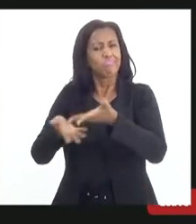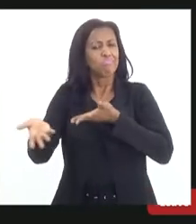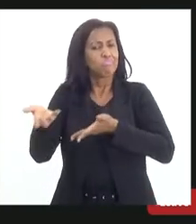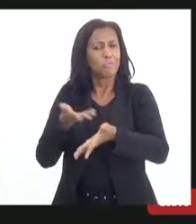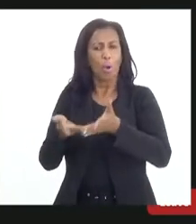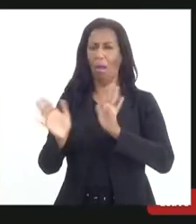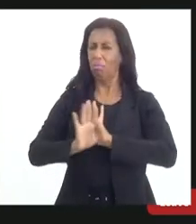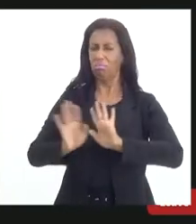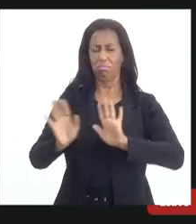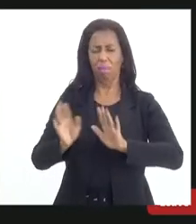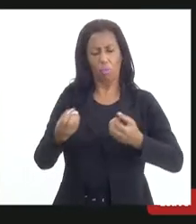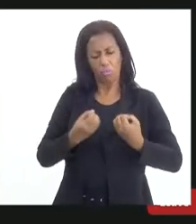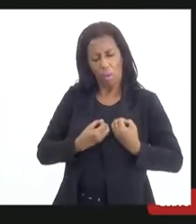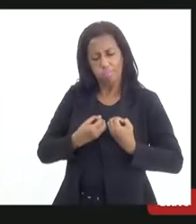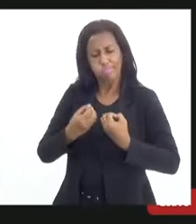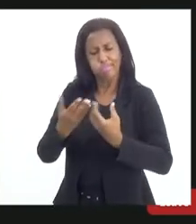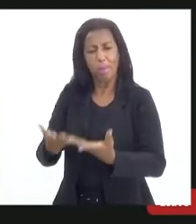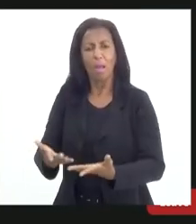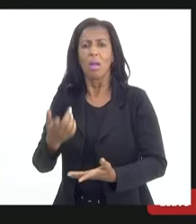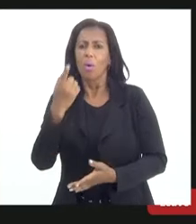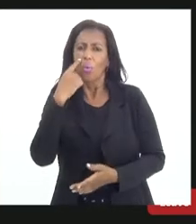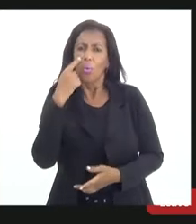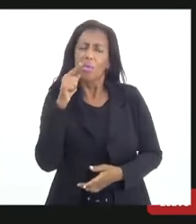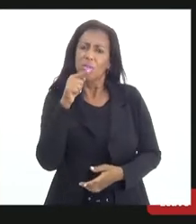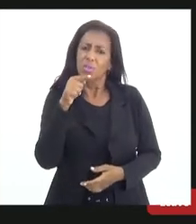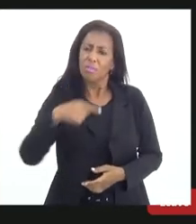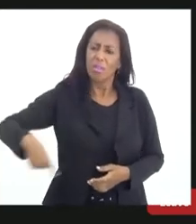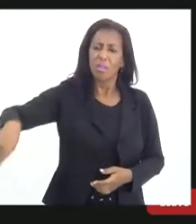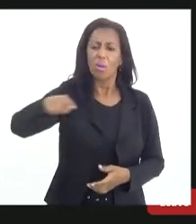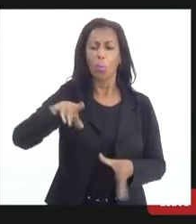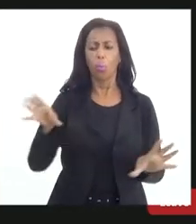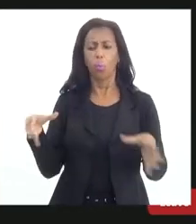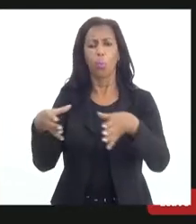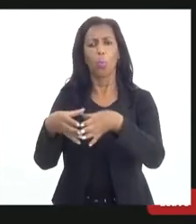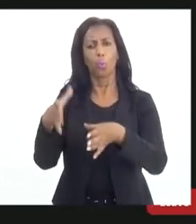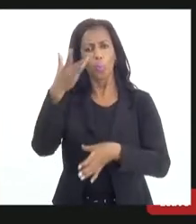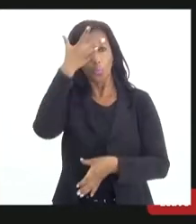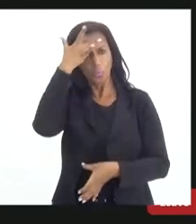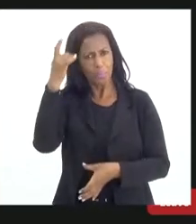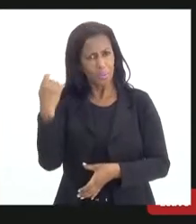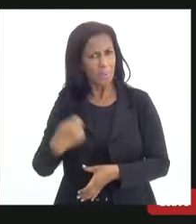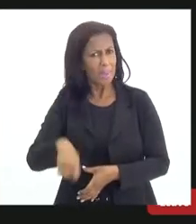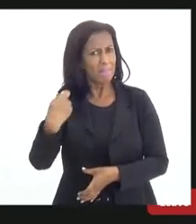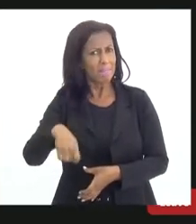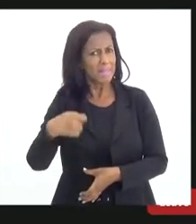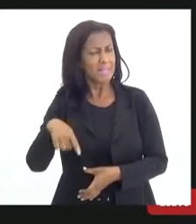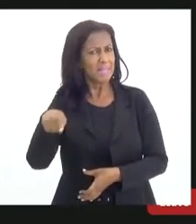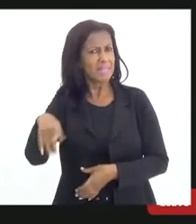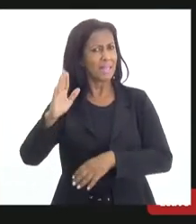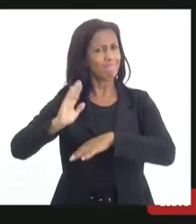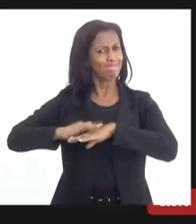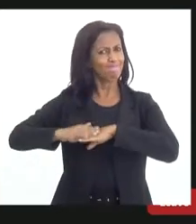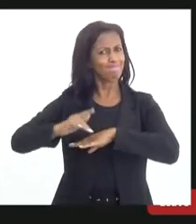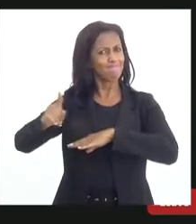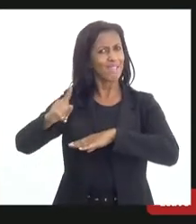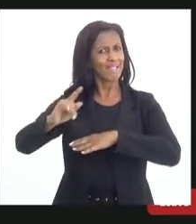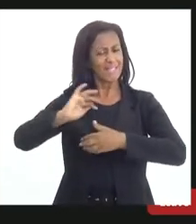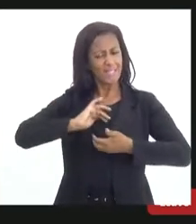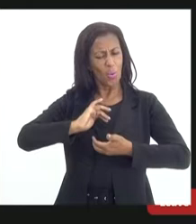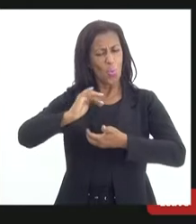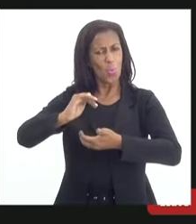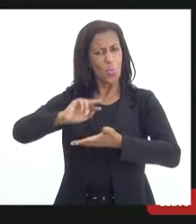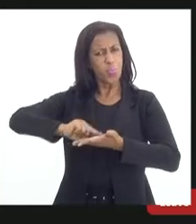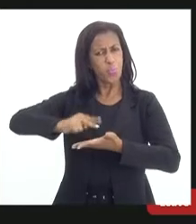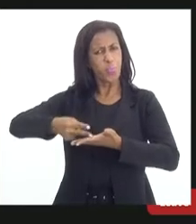número de pessoas que se beneficiam desse ato de solidariedade, a gente vê, na verdade,